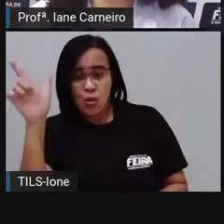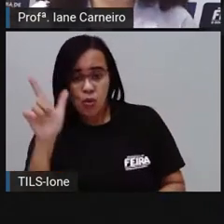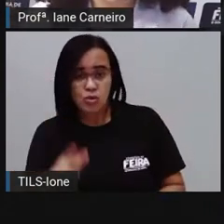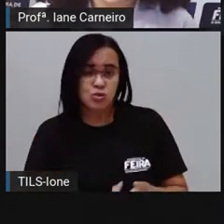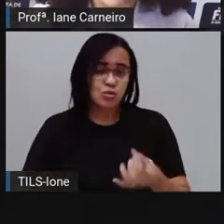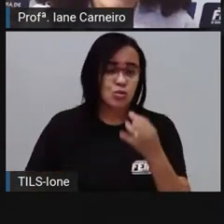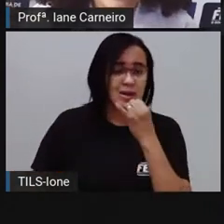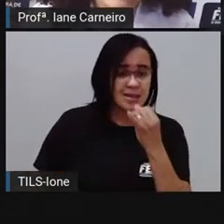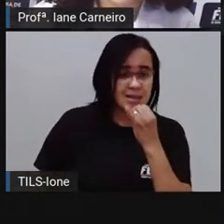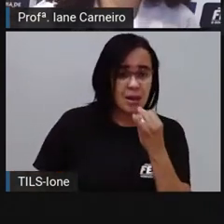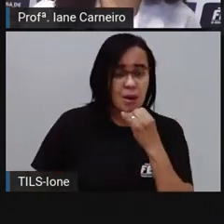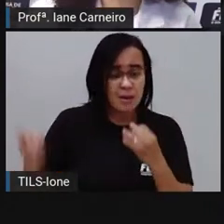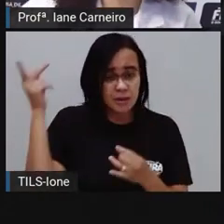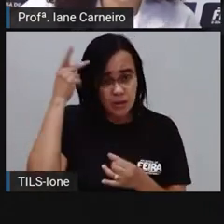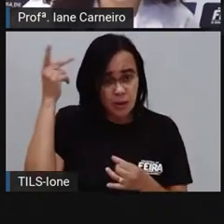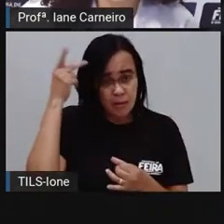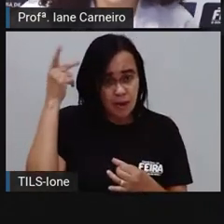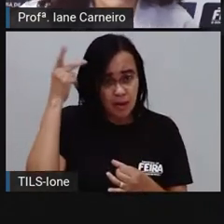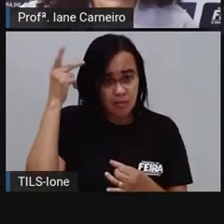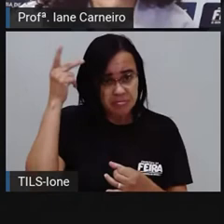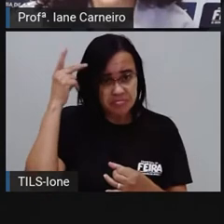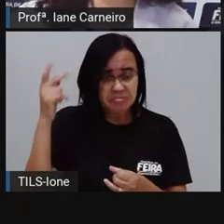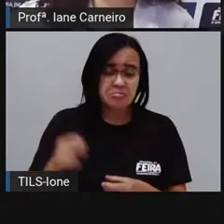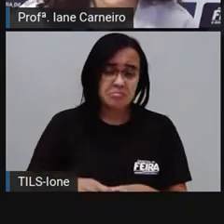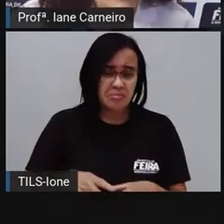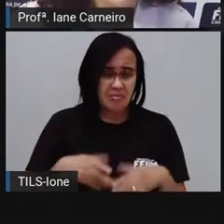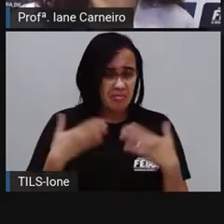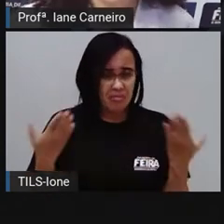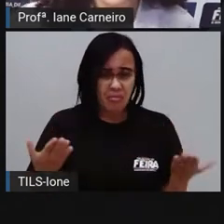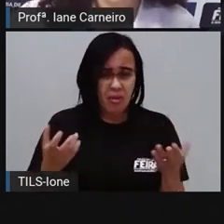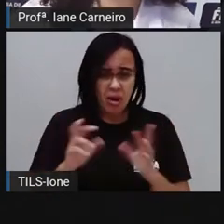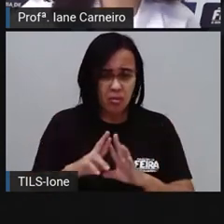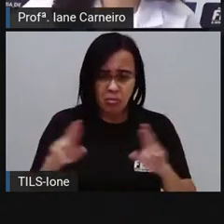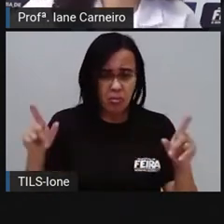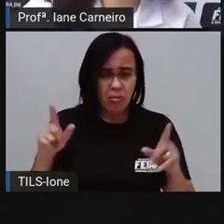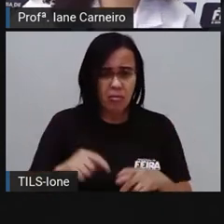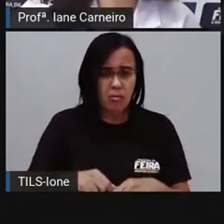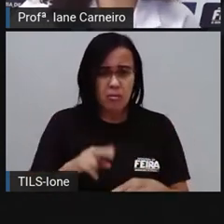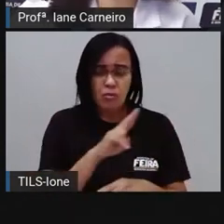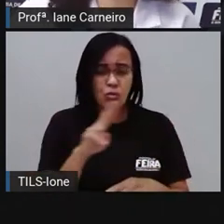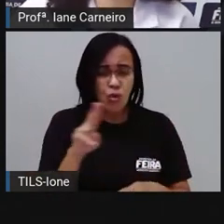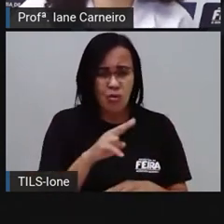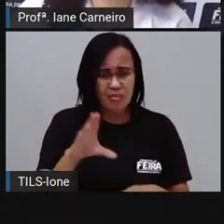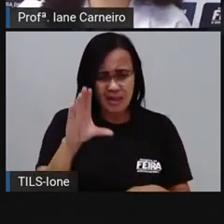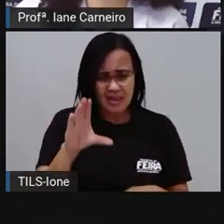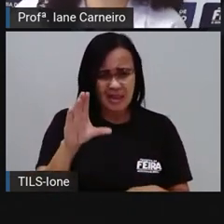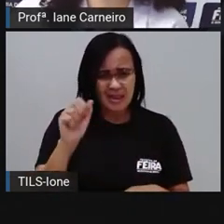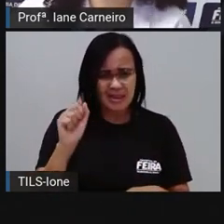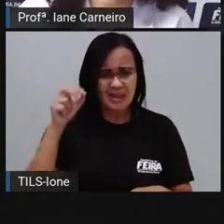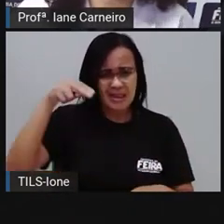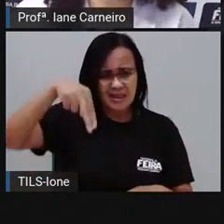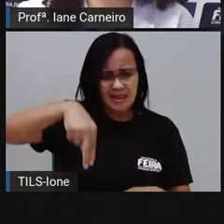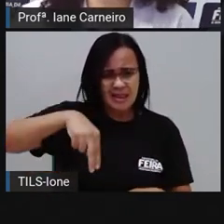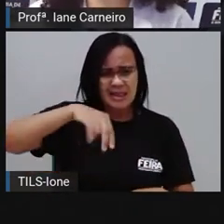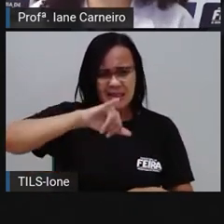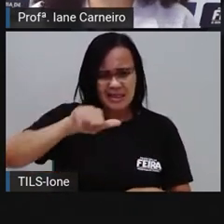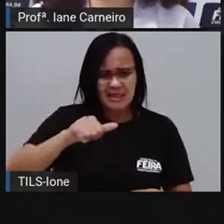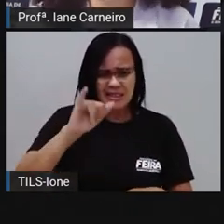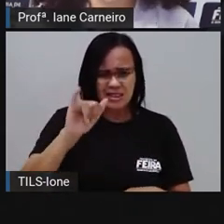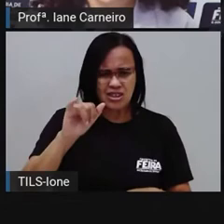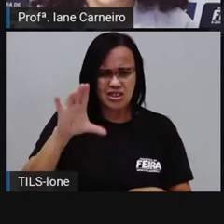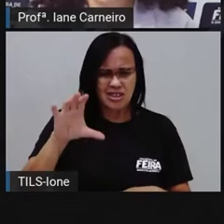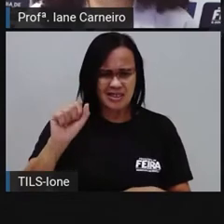por exemplo, as pessoas chamam isso aqui de canjica. Vocês sabiam disso? Pra gente ver, né? Como as culturas são diferentes, né?